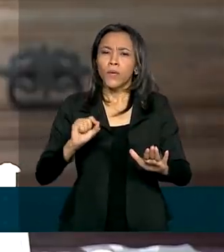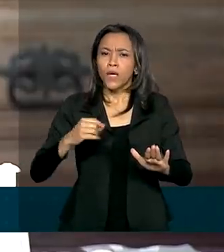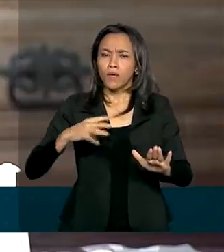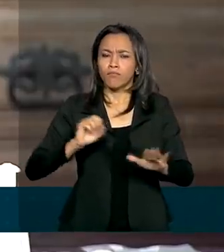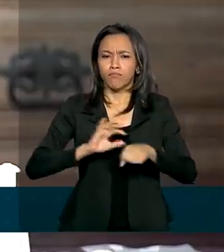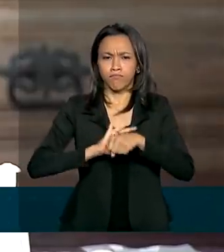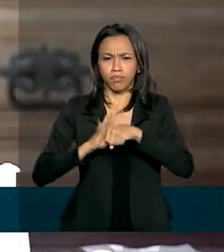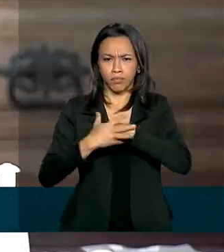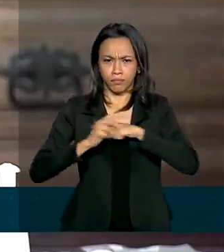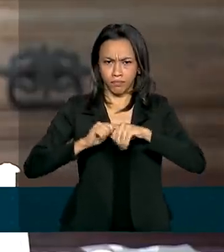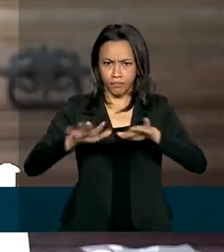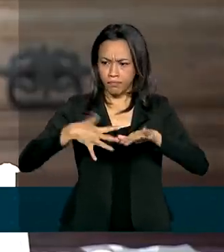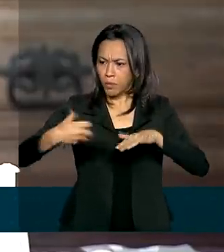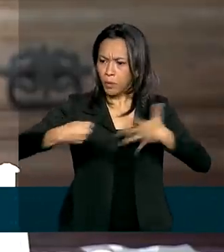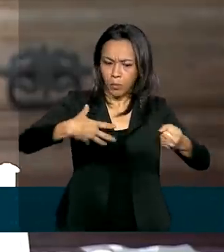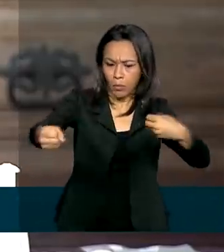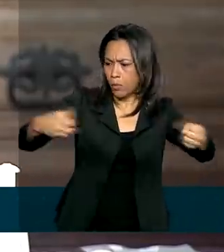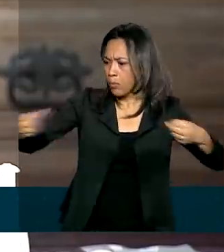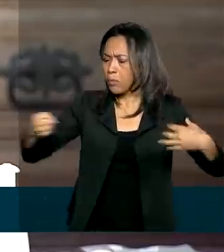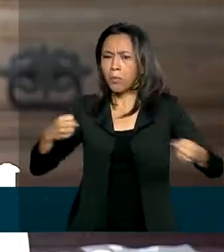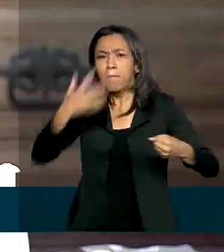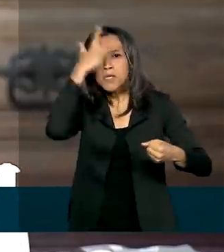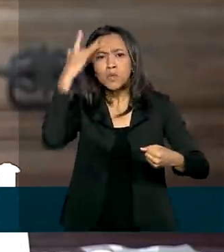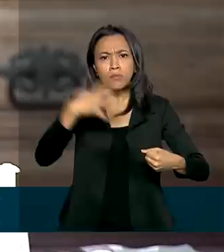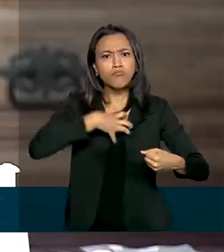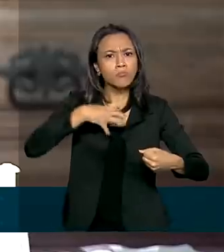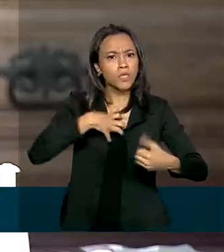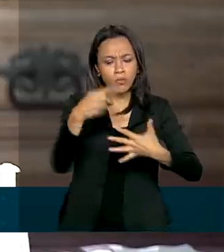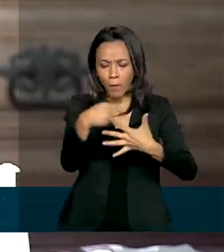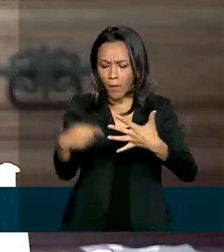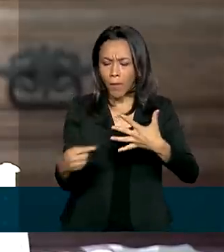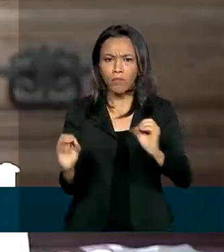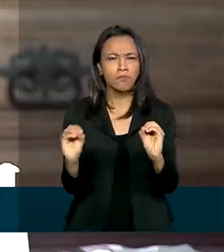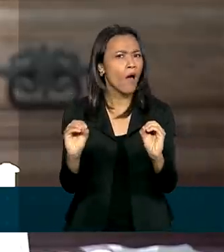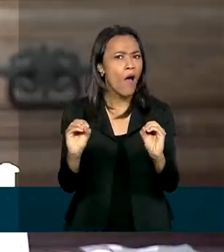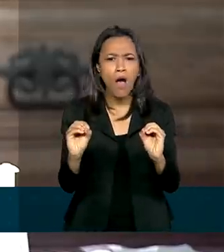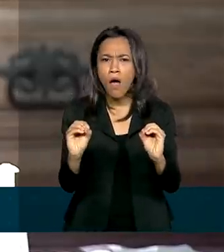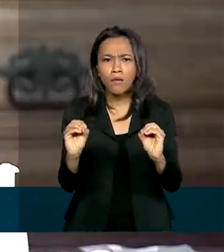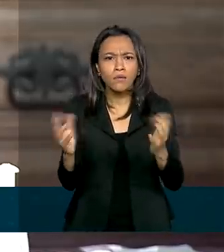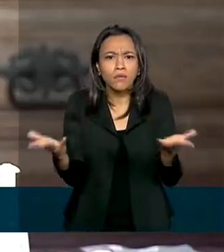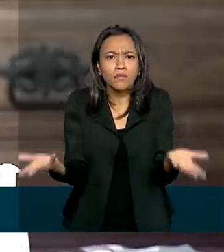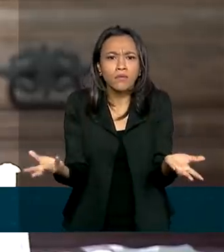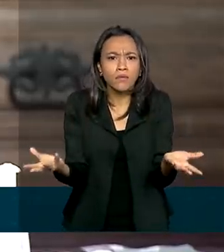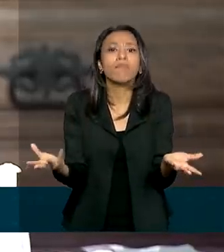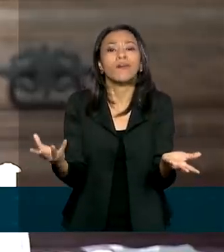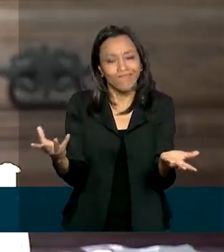por parte de assintomáticos é praticamente zero.